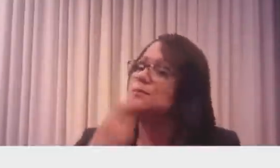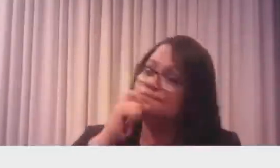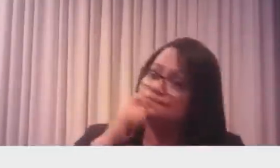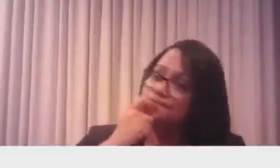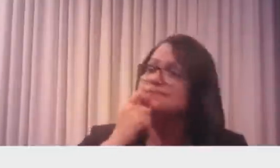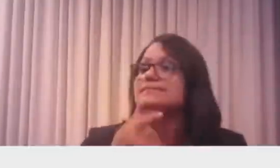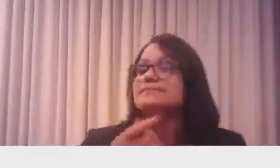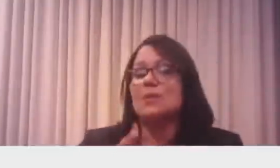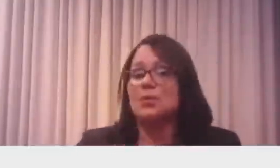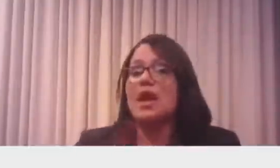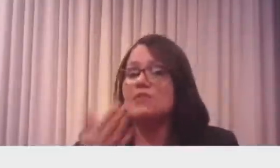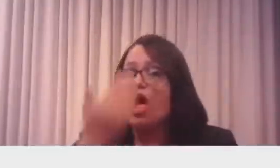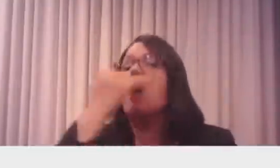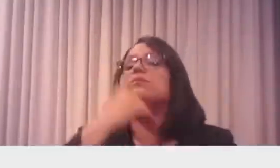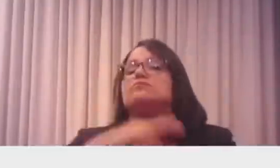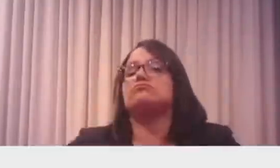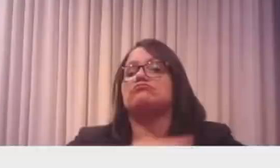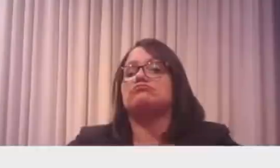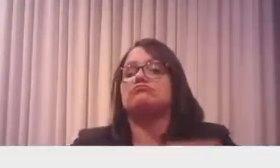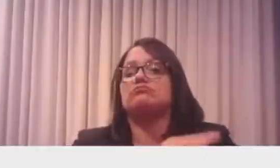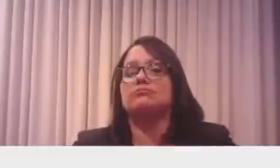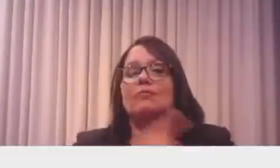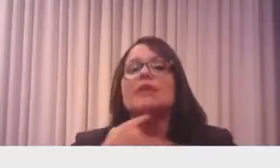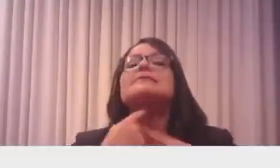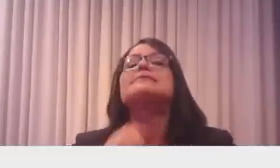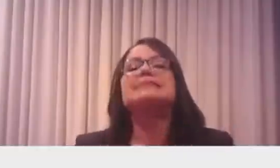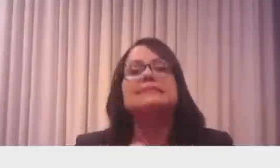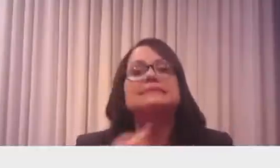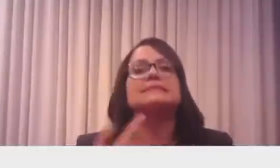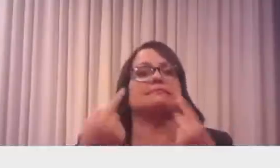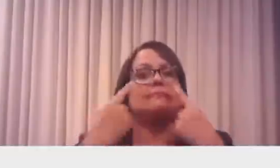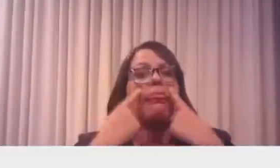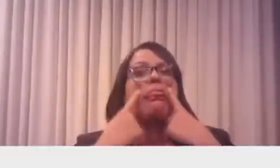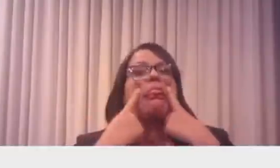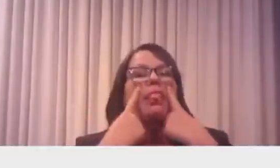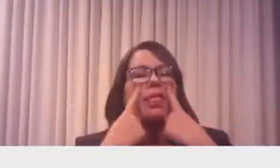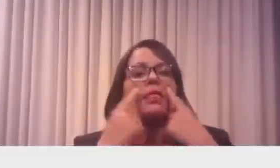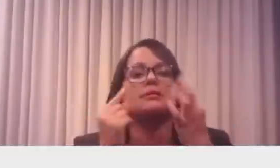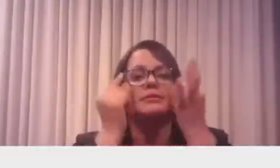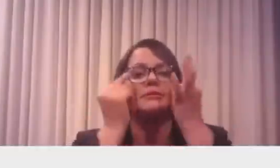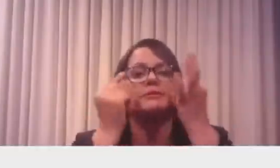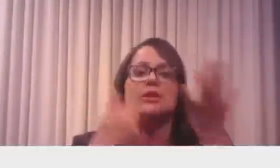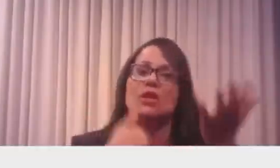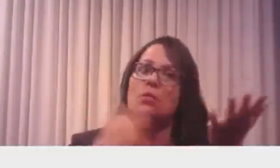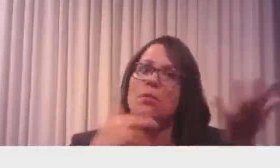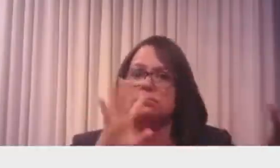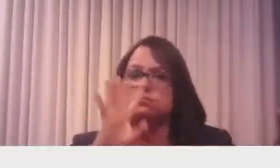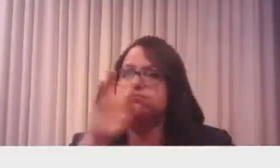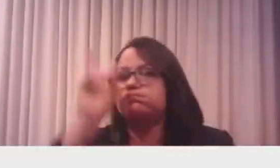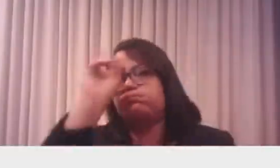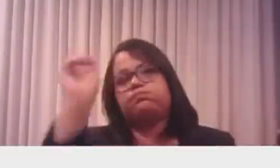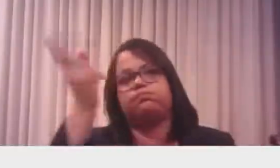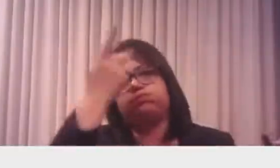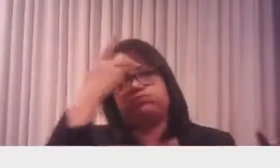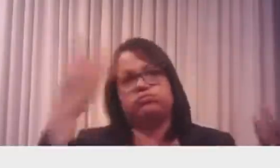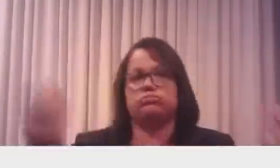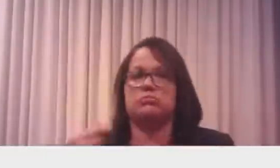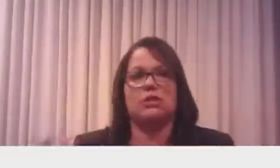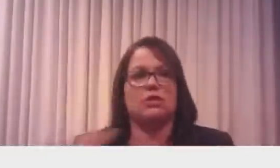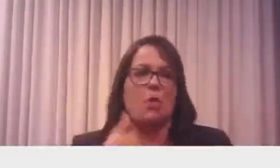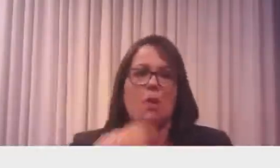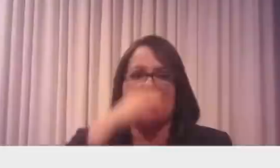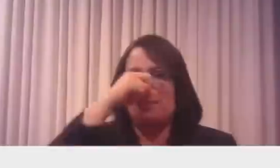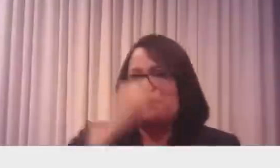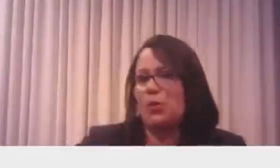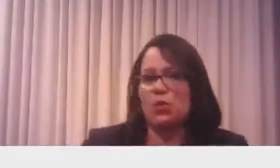vezes, eu engulo o sapo pela forceta lacrimal. Eu não posso ser intempestivo, vai ou racha, não pode.